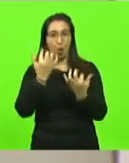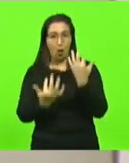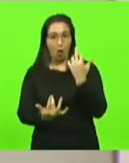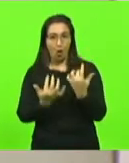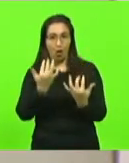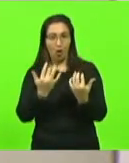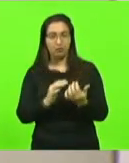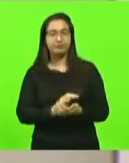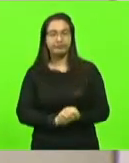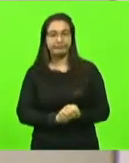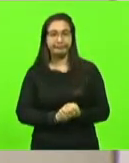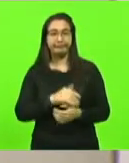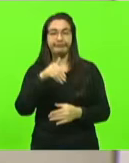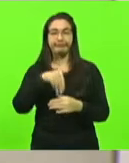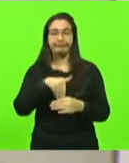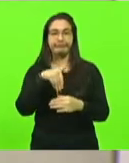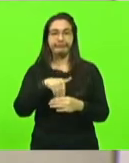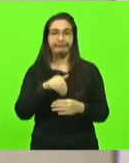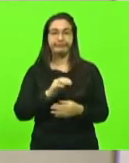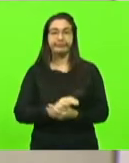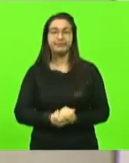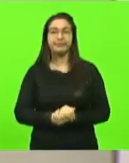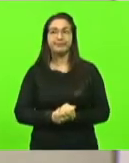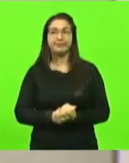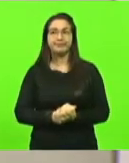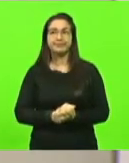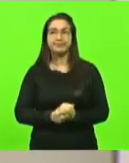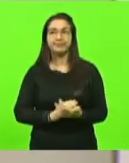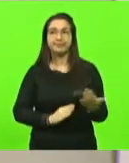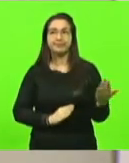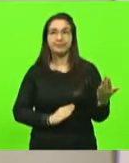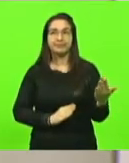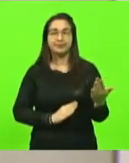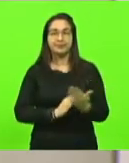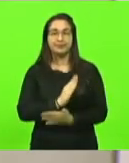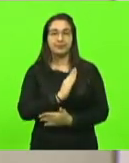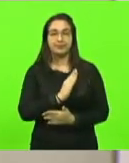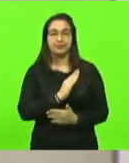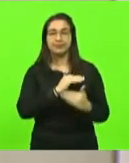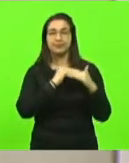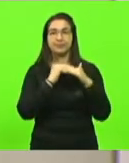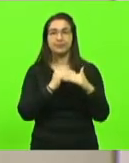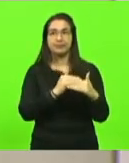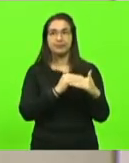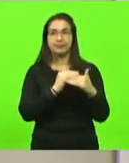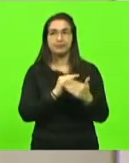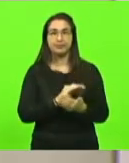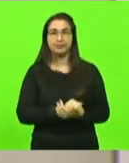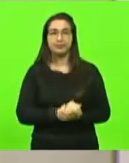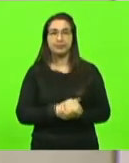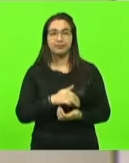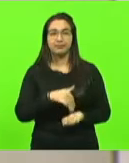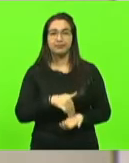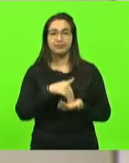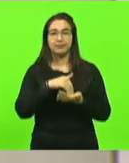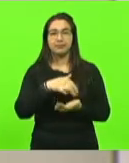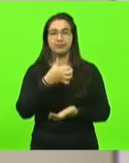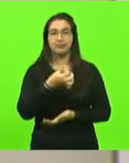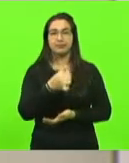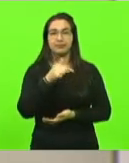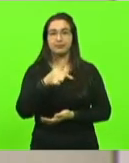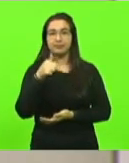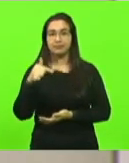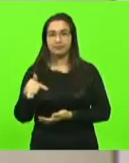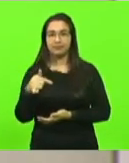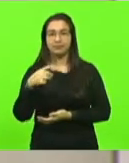discutir, em votação, deputados que aprovam, permaneça como se encontra. Aprovado por unanimidade. Moção 677, autor